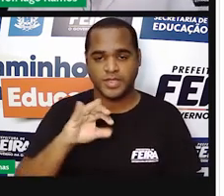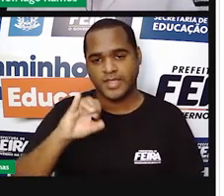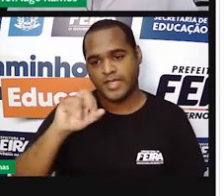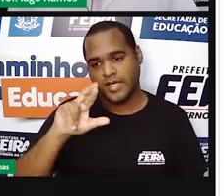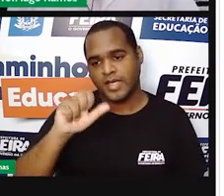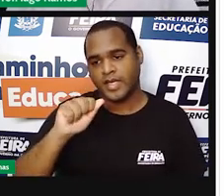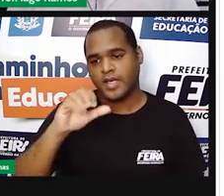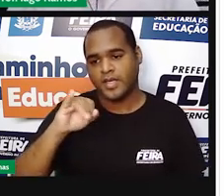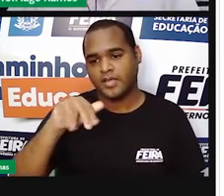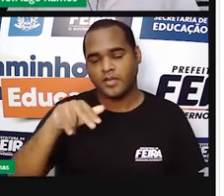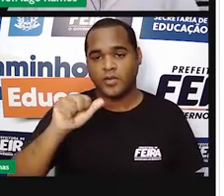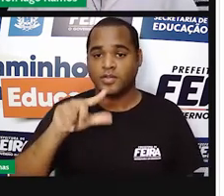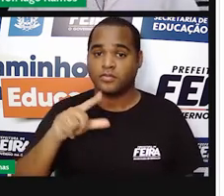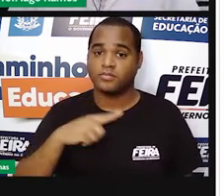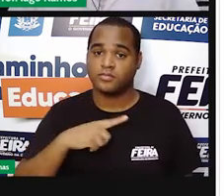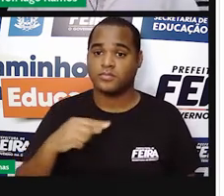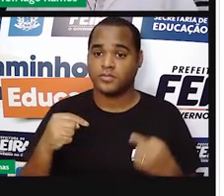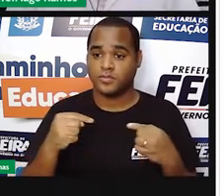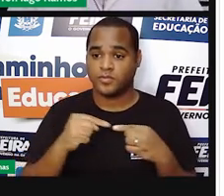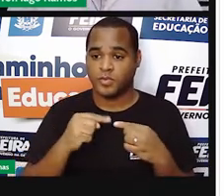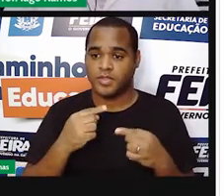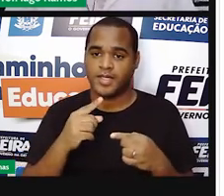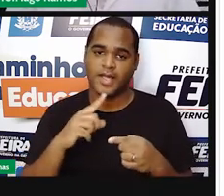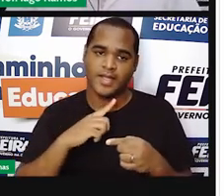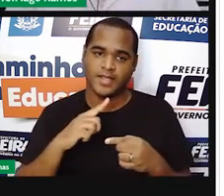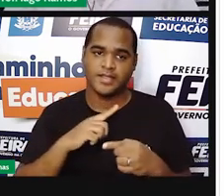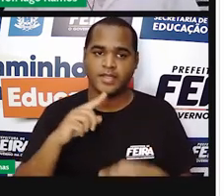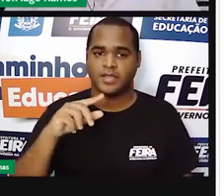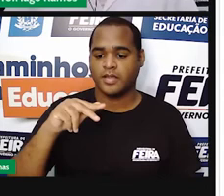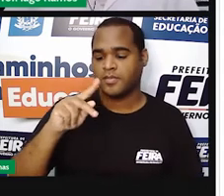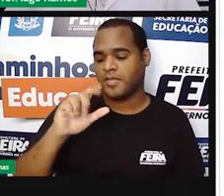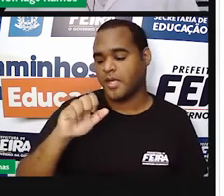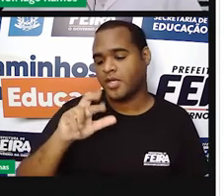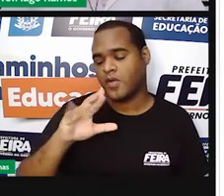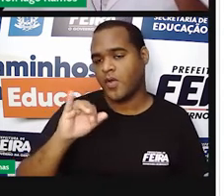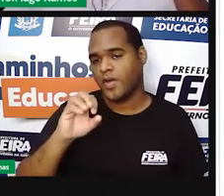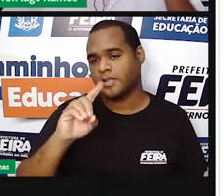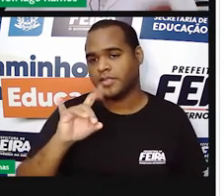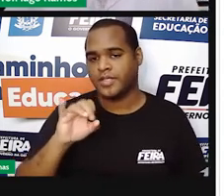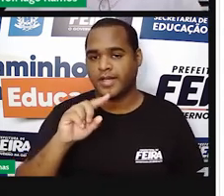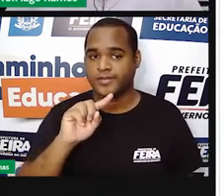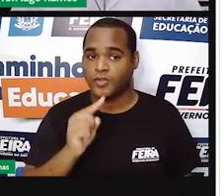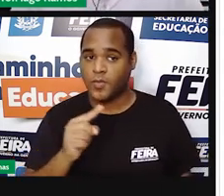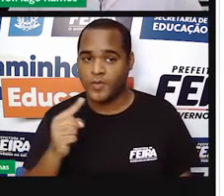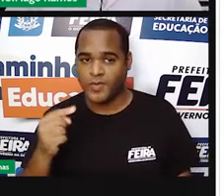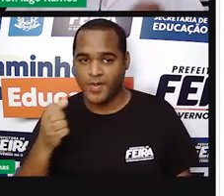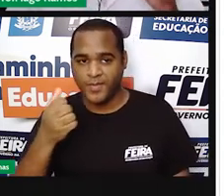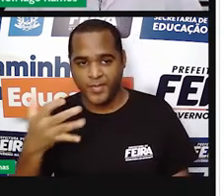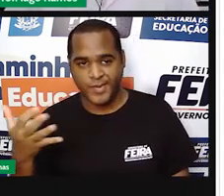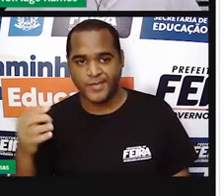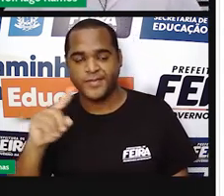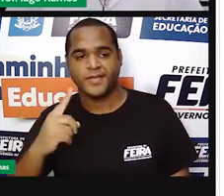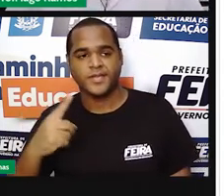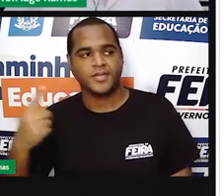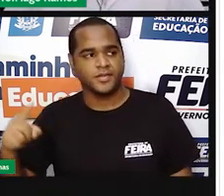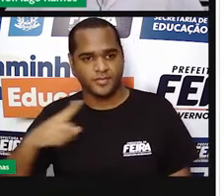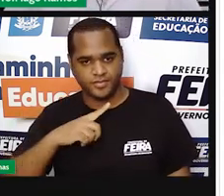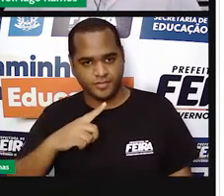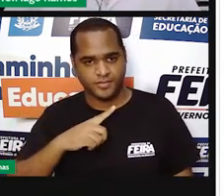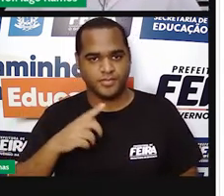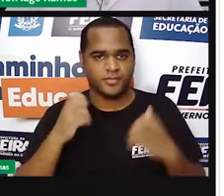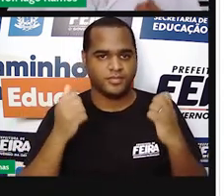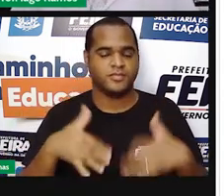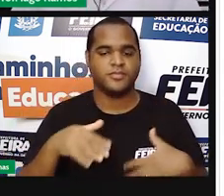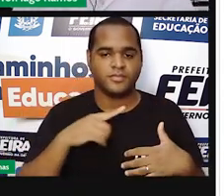representados pelas dízimas não periódicas. Como eu já falei, aquelas dízimas, aqueles números que tem vírgula e que depois da vírgula